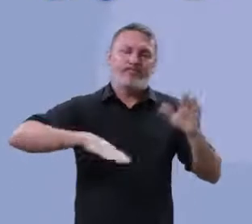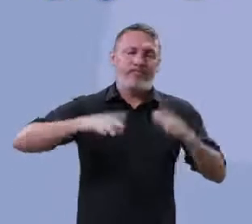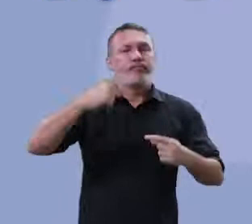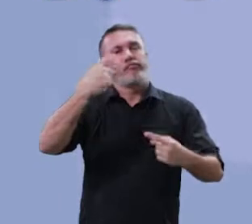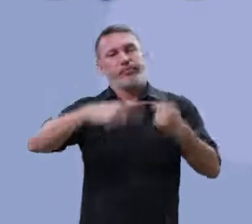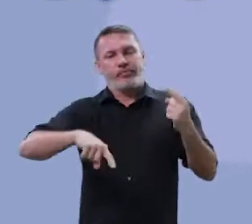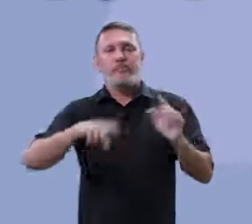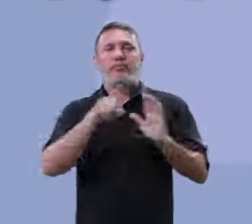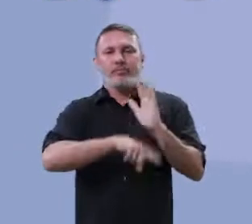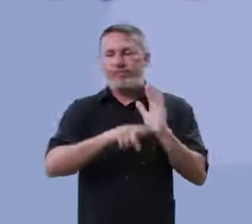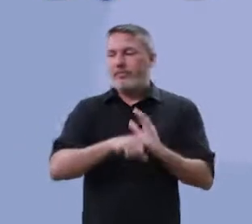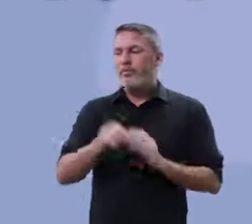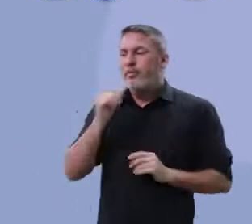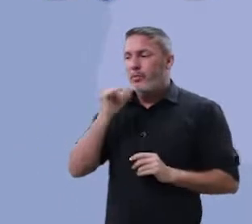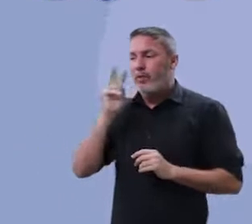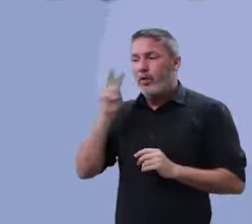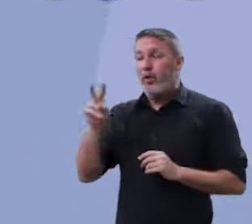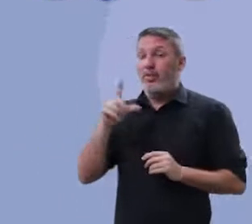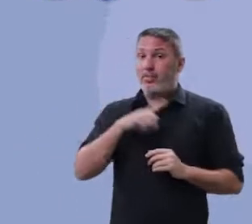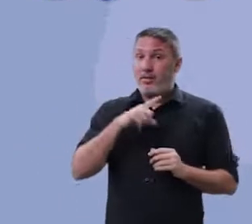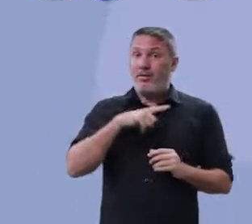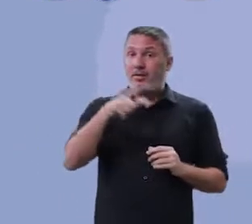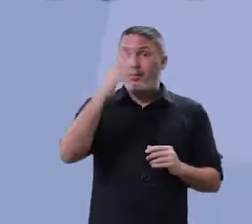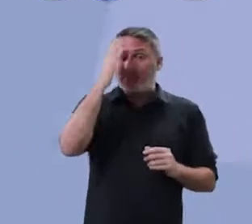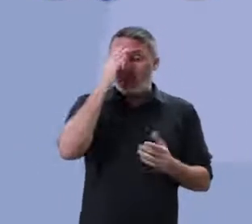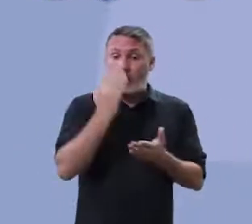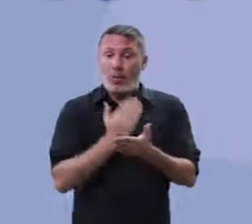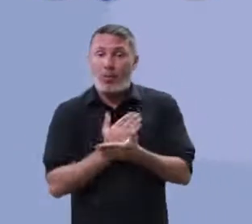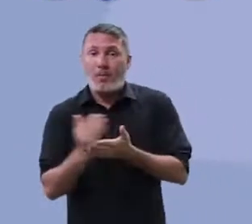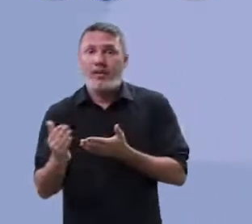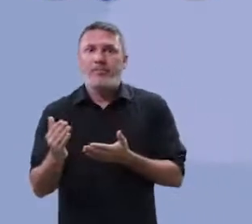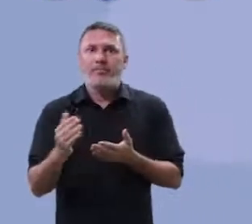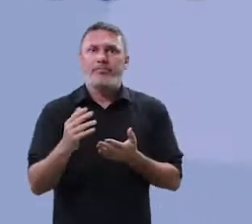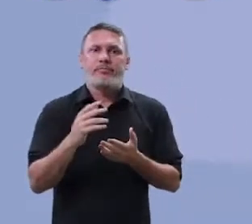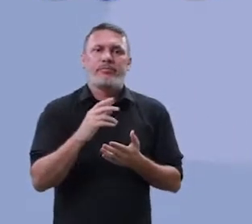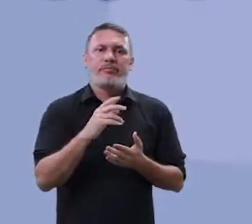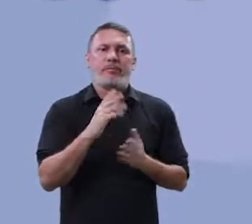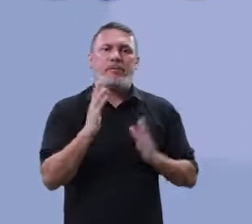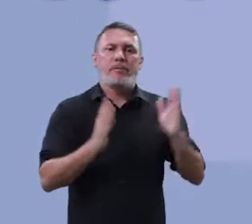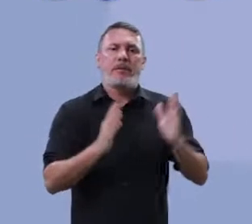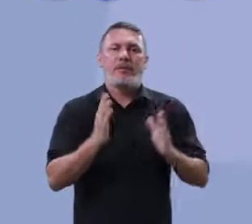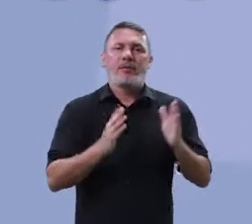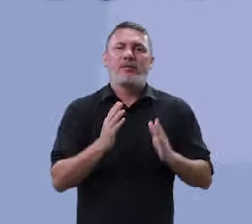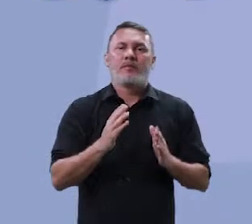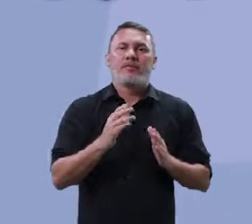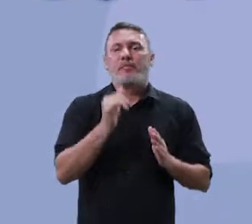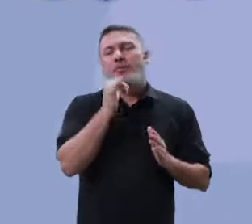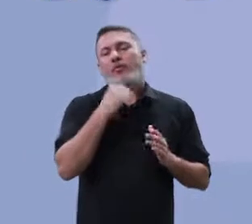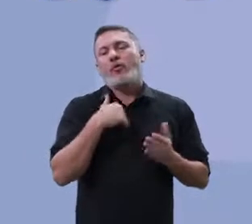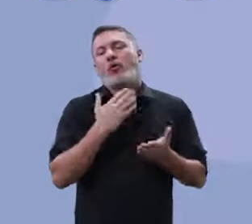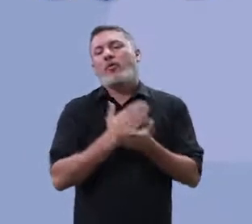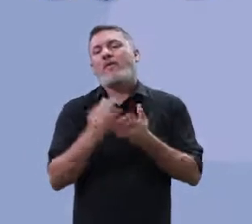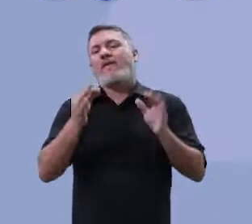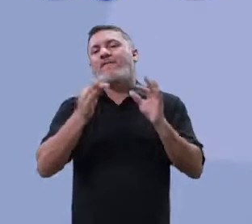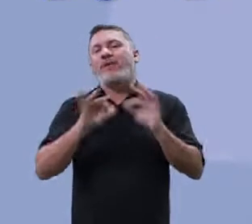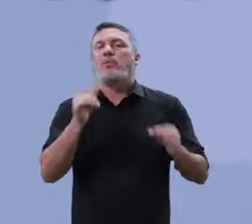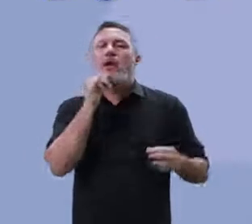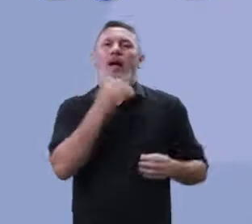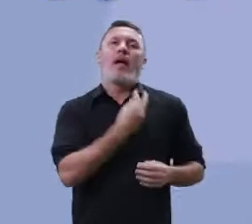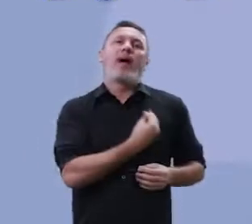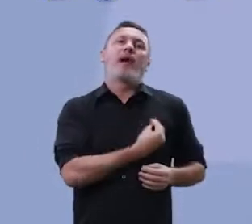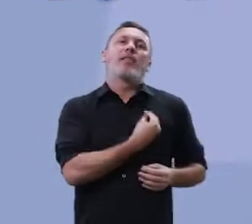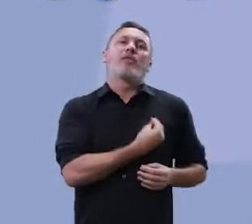desvio. Ou seja, períodos iniciados com letras minúsculas. Aí você vai começar lá a frase,